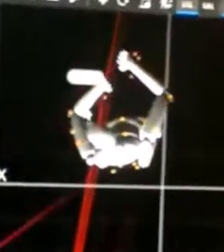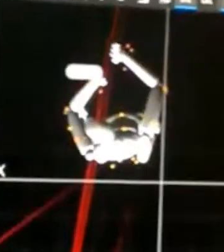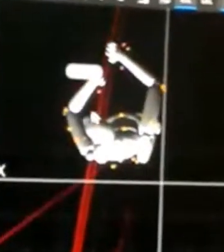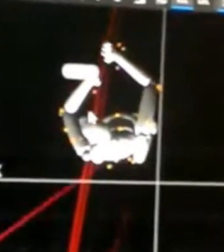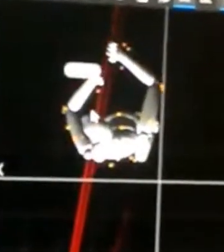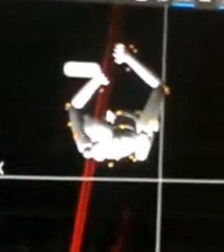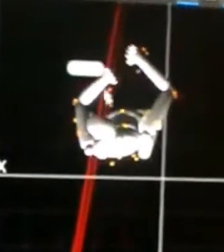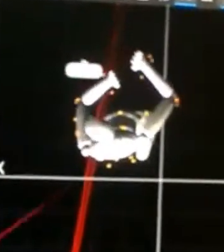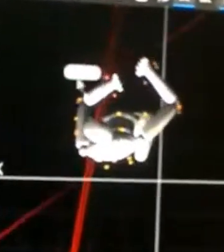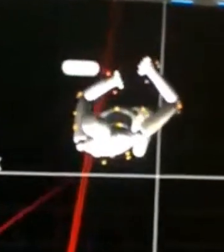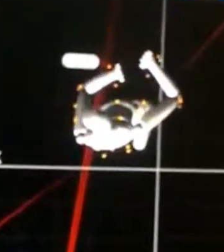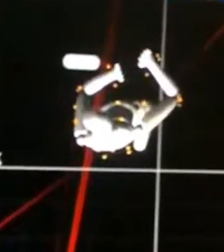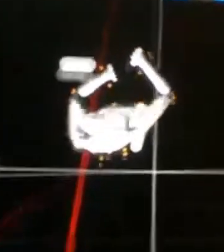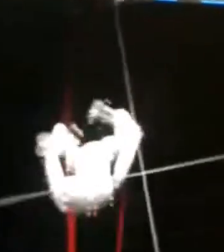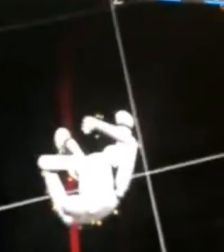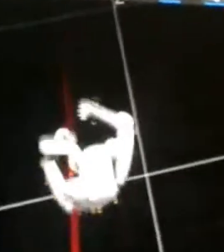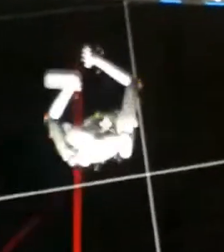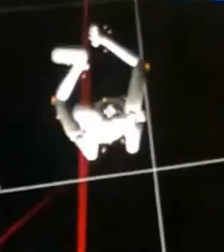Agora, eu o seguinte,